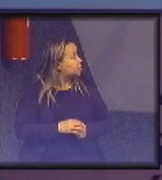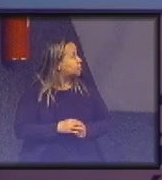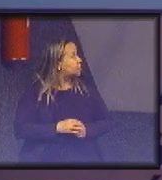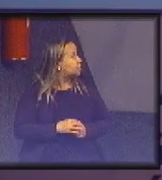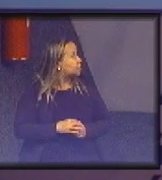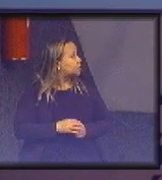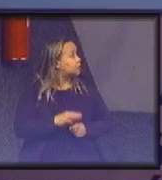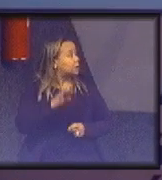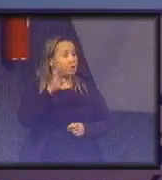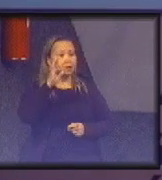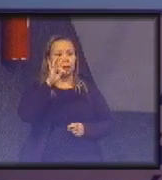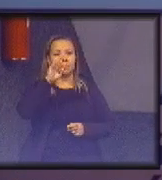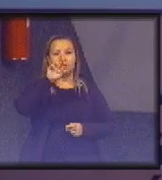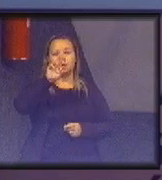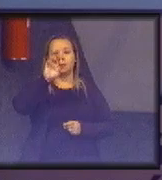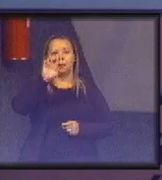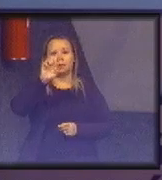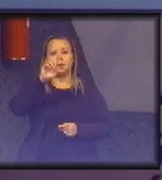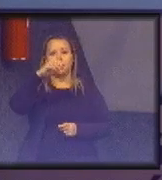Mas,